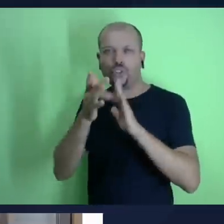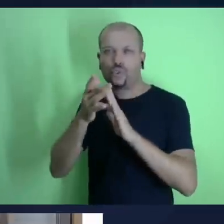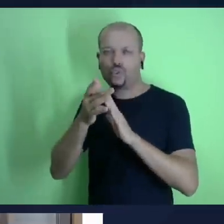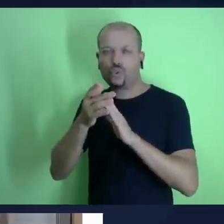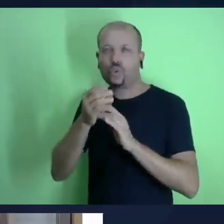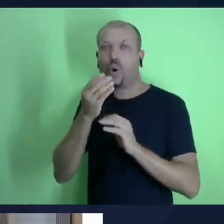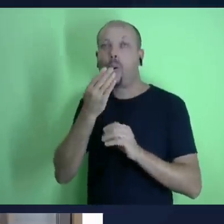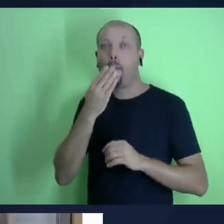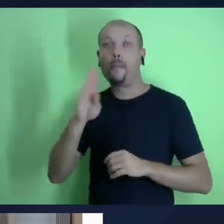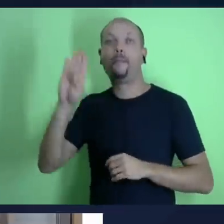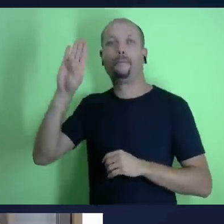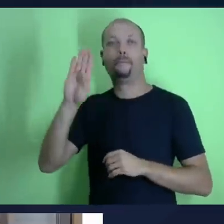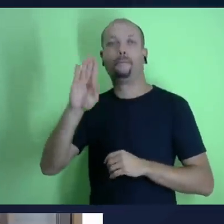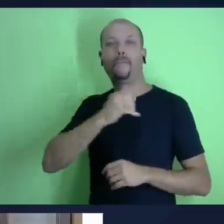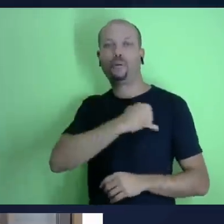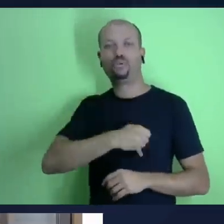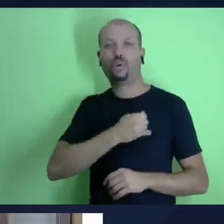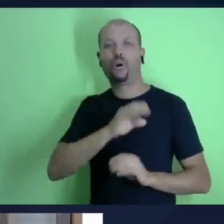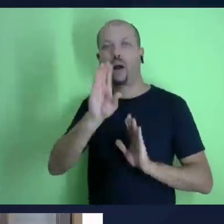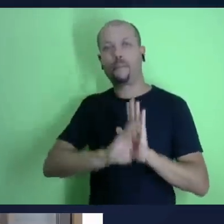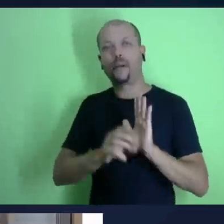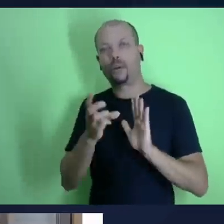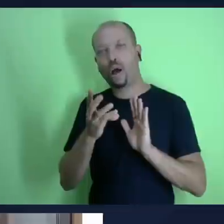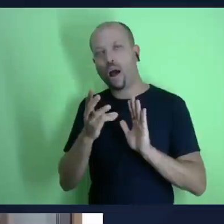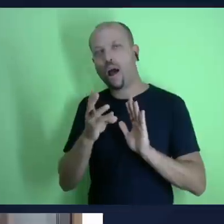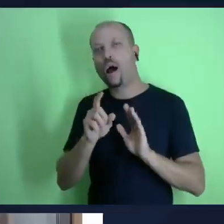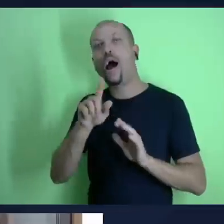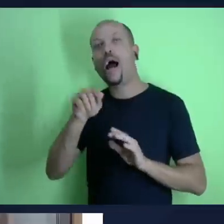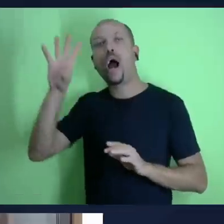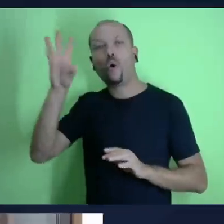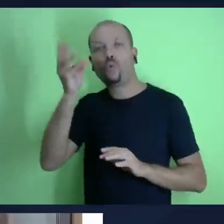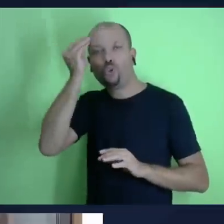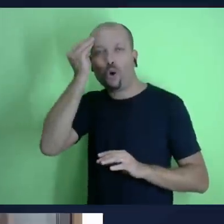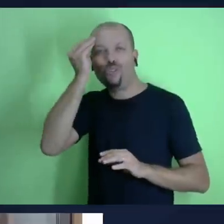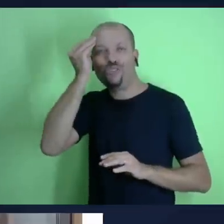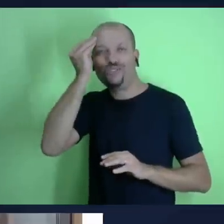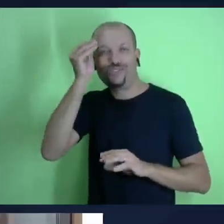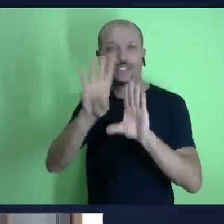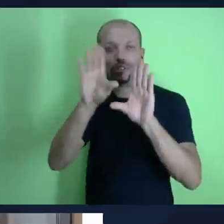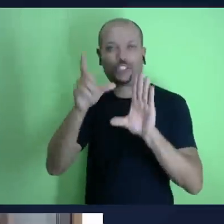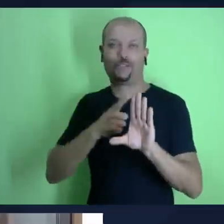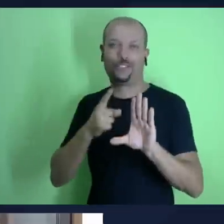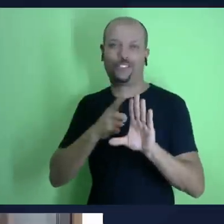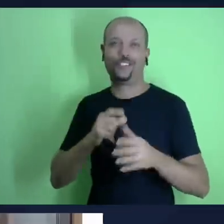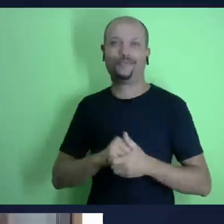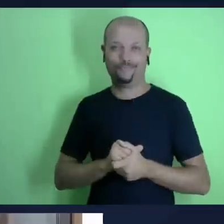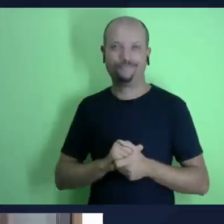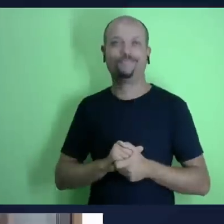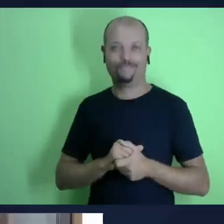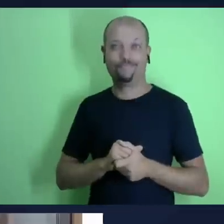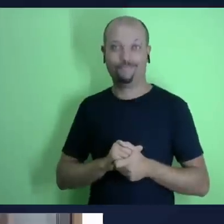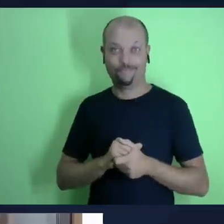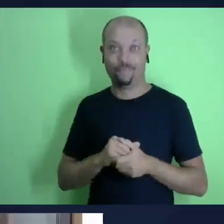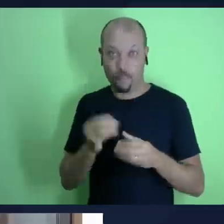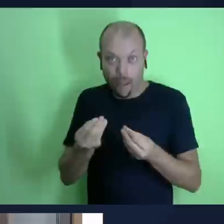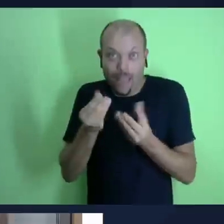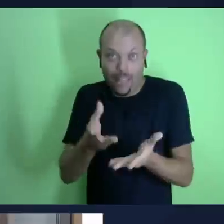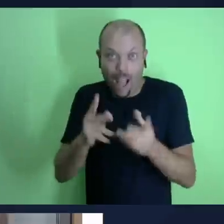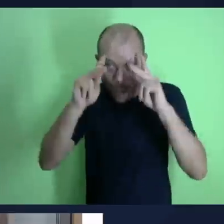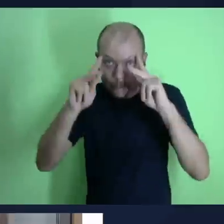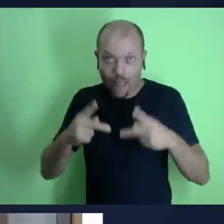a cristo cristo dá o espírito santo toda esta família chamada trindade ou divindade